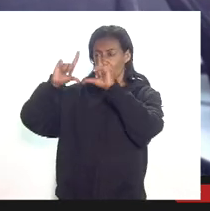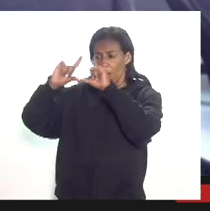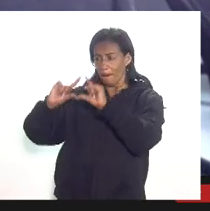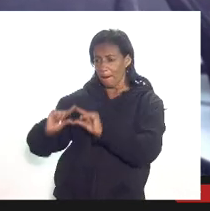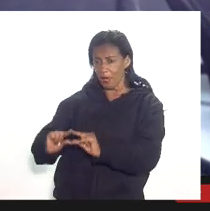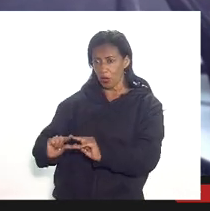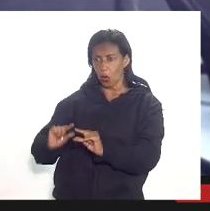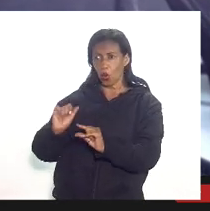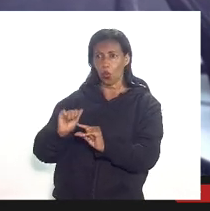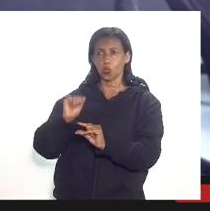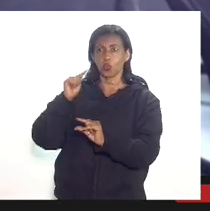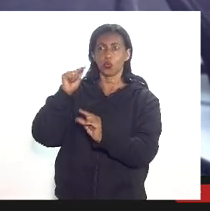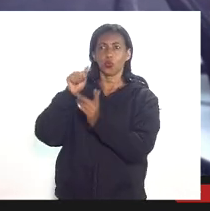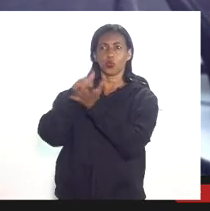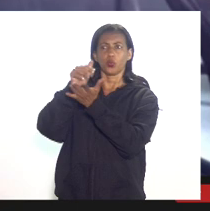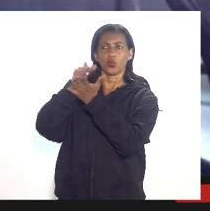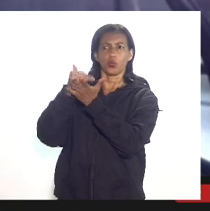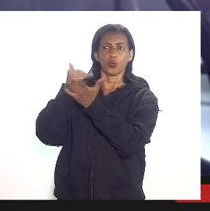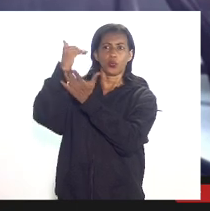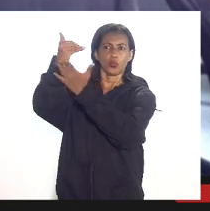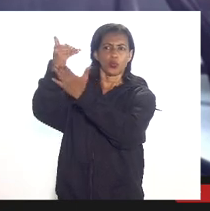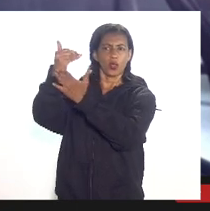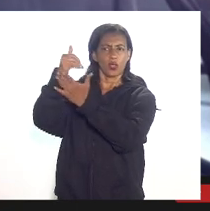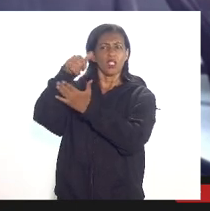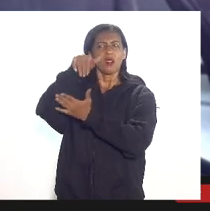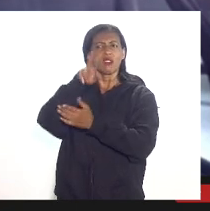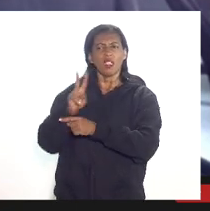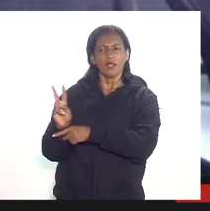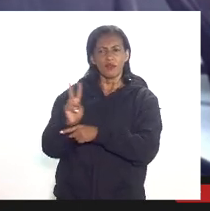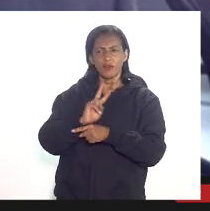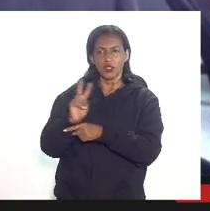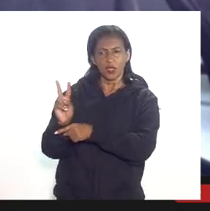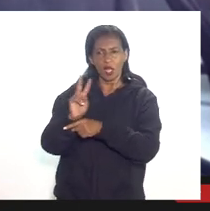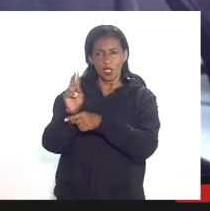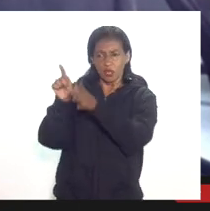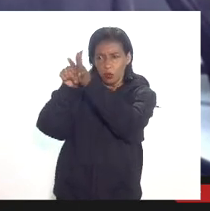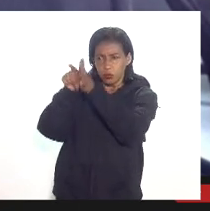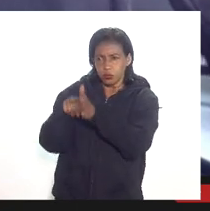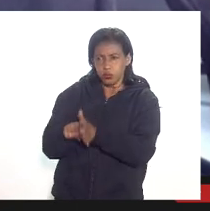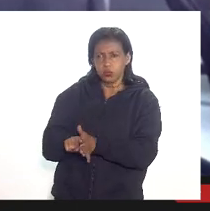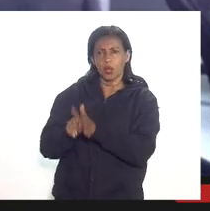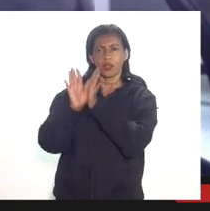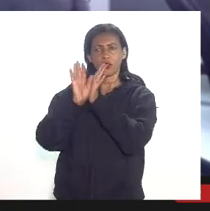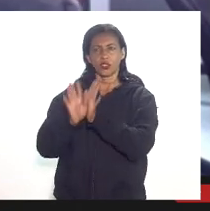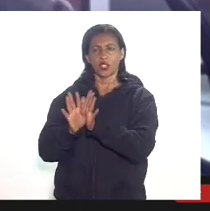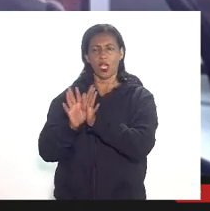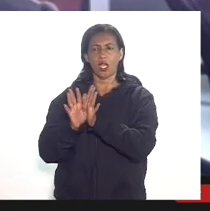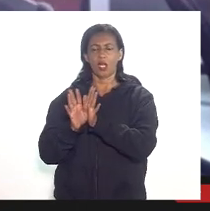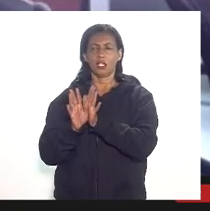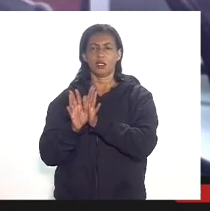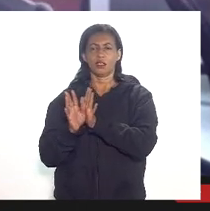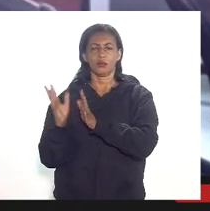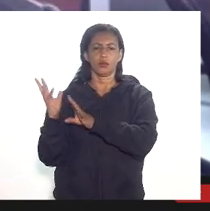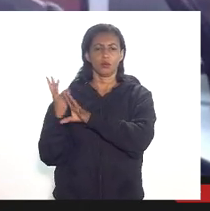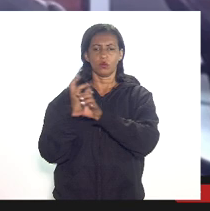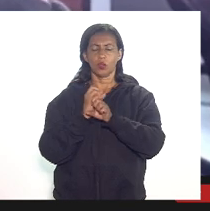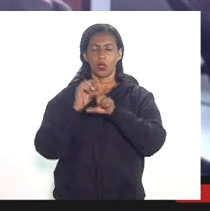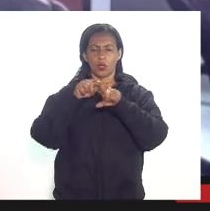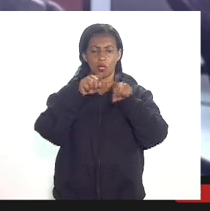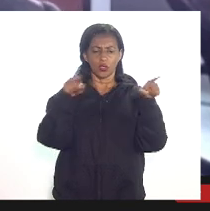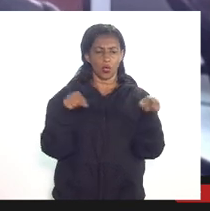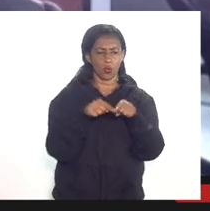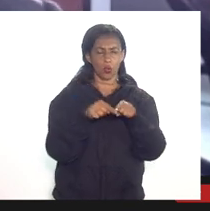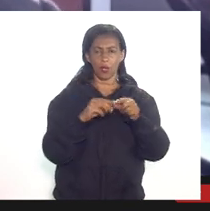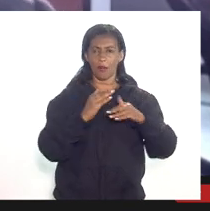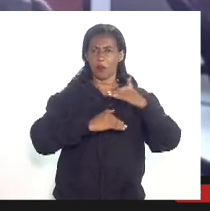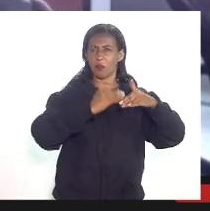provisionado quem fiscaliza já houve apuração de algum valor devido em algum período de um campo que tenha deixado de